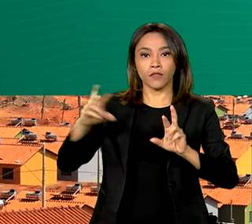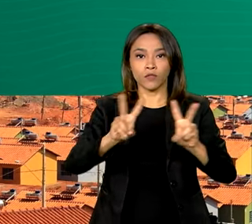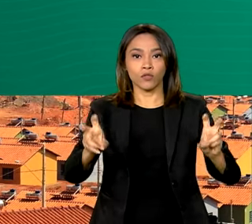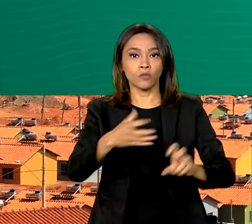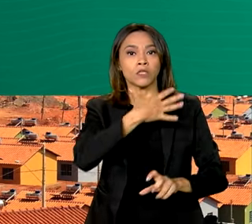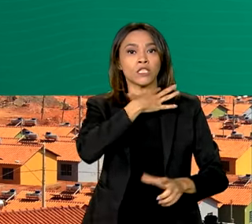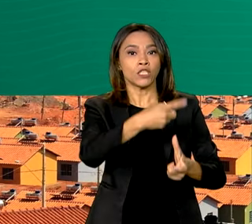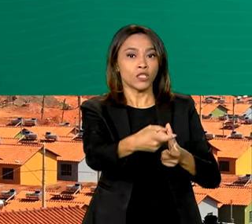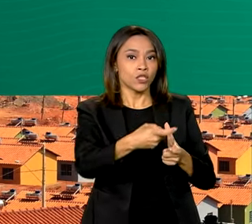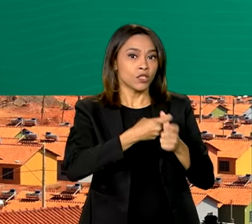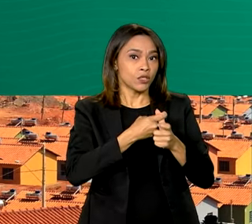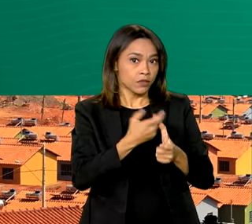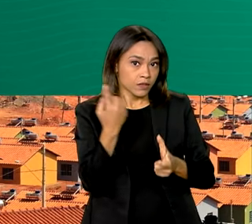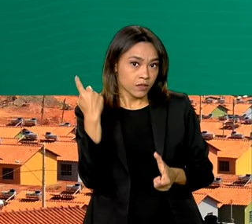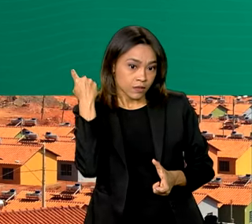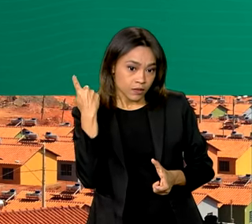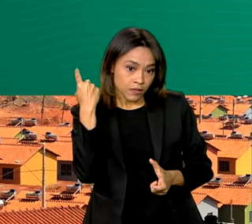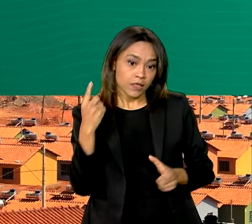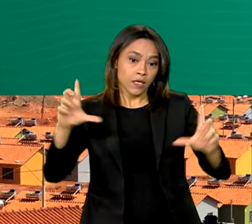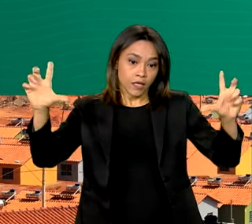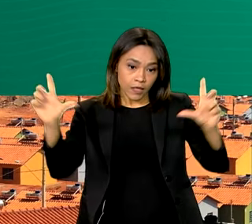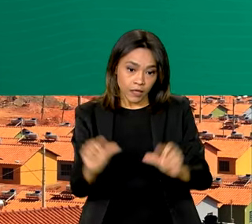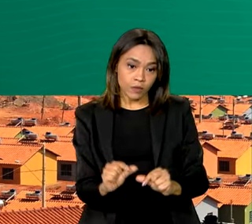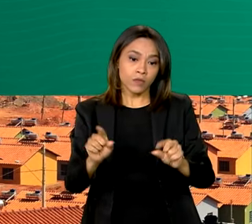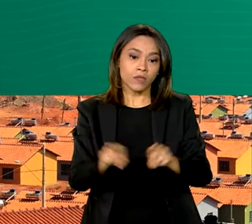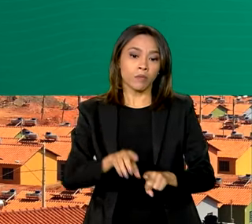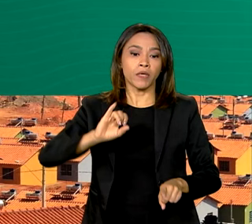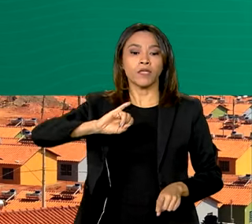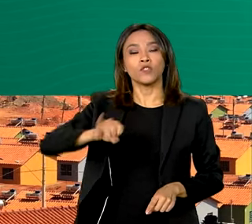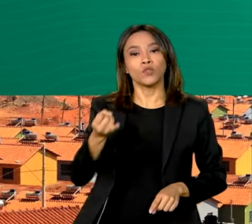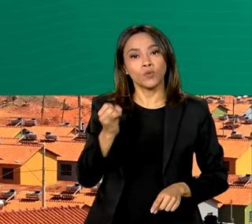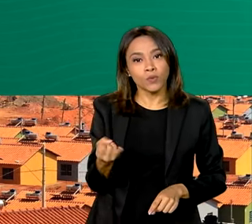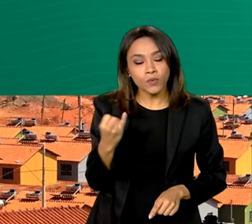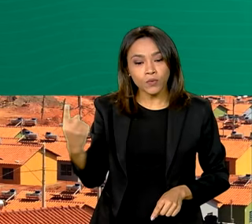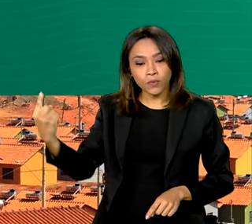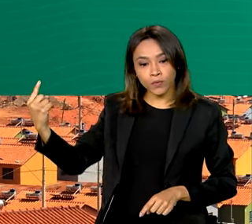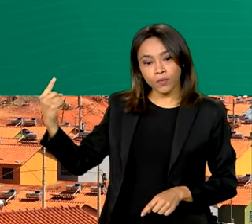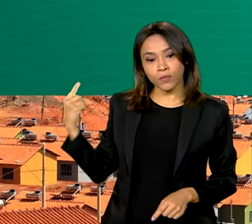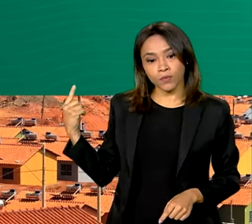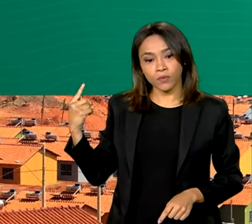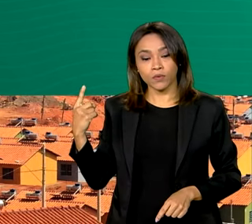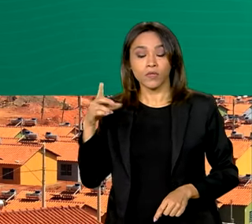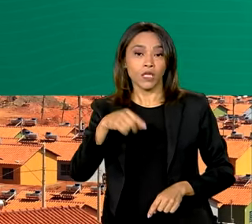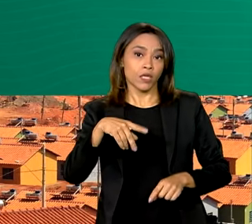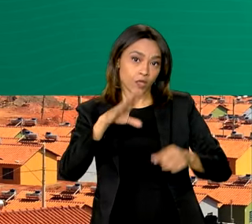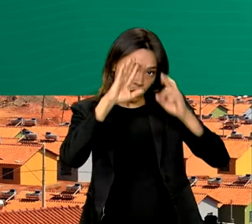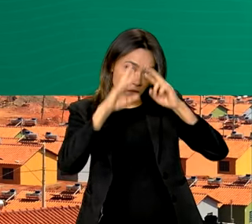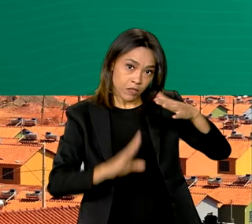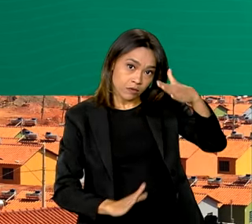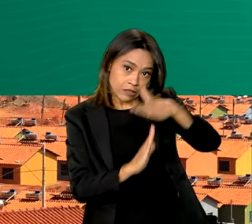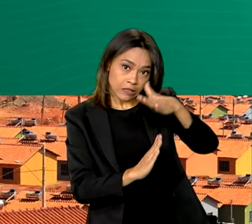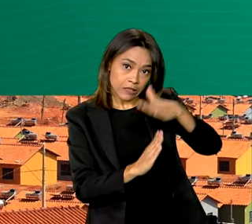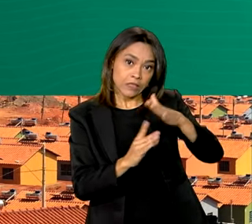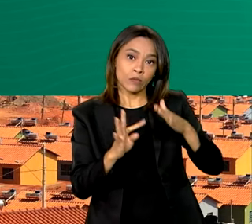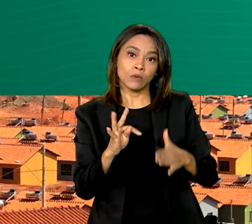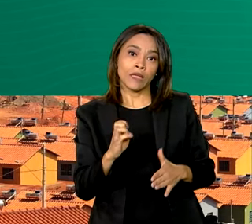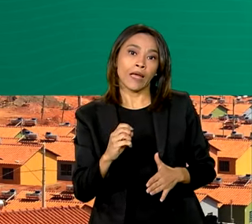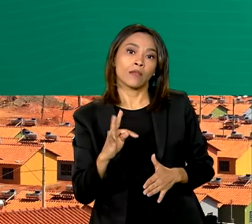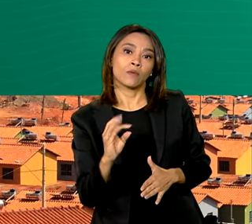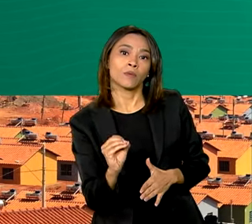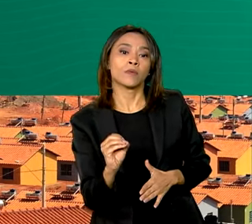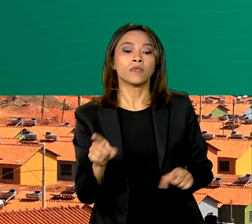precatórios com novo prazo, redução de juros e teto máximo das receitas correntes líquidas municipais a ser